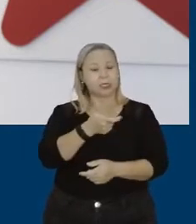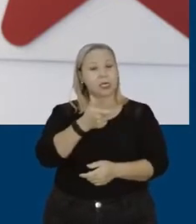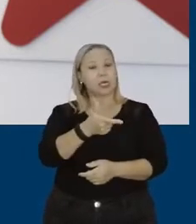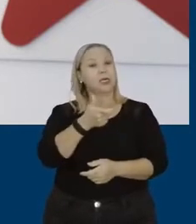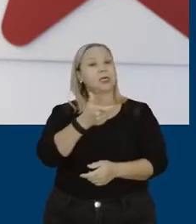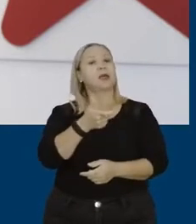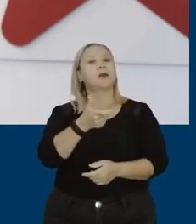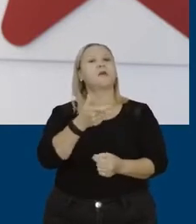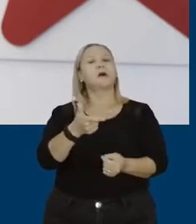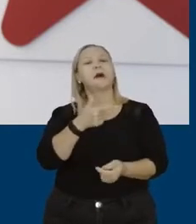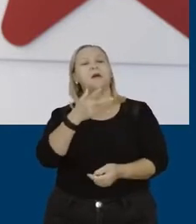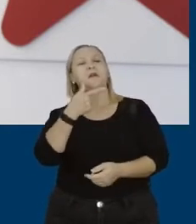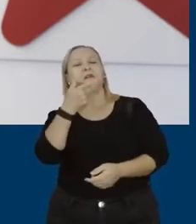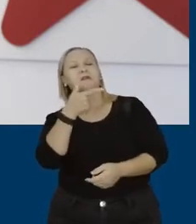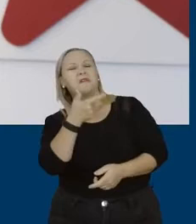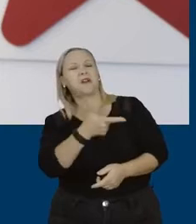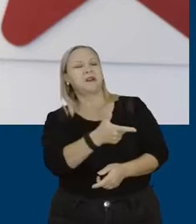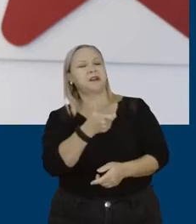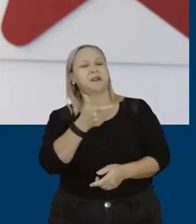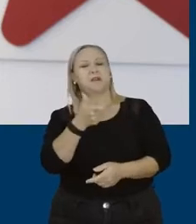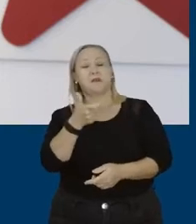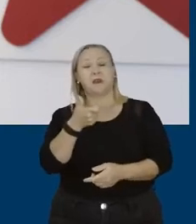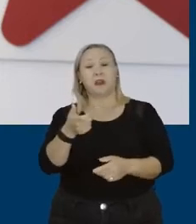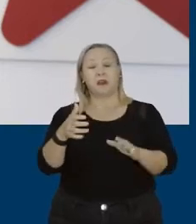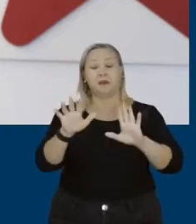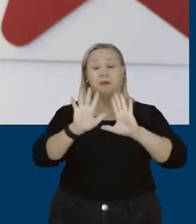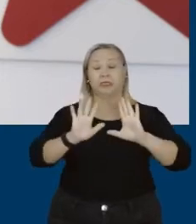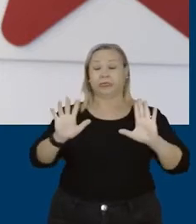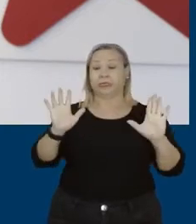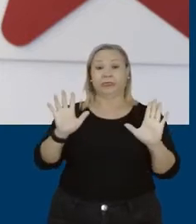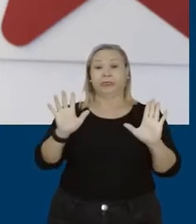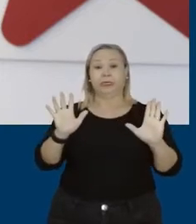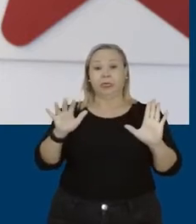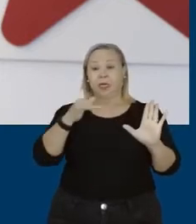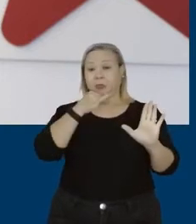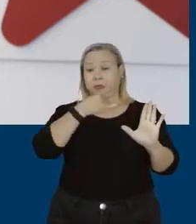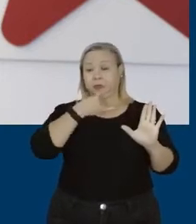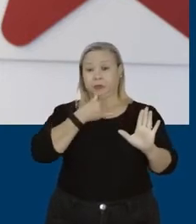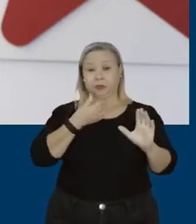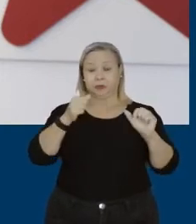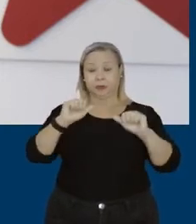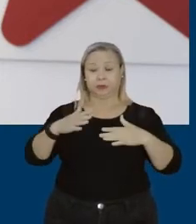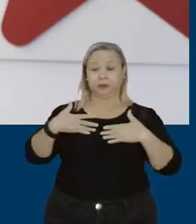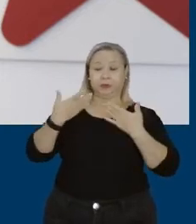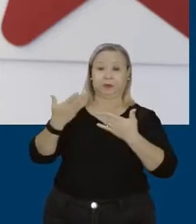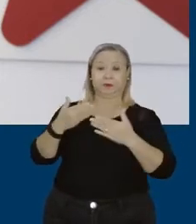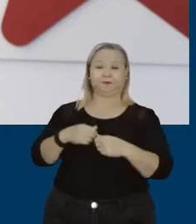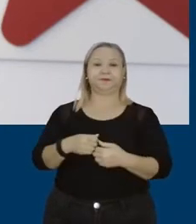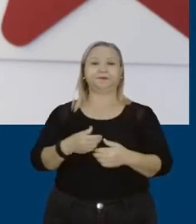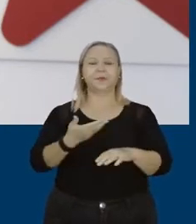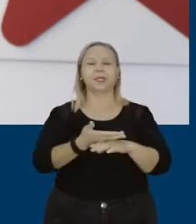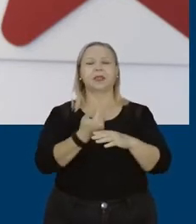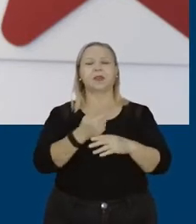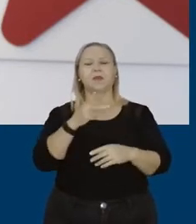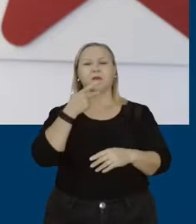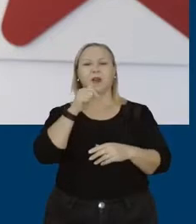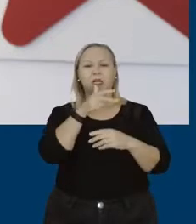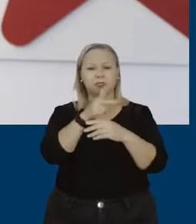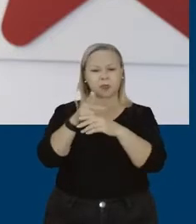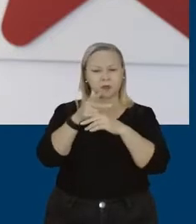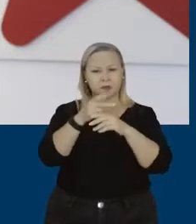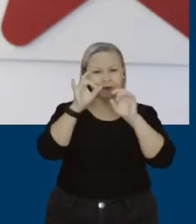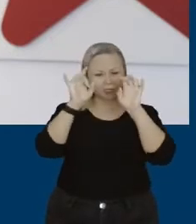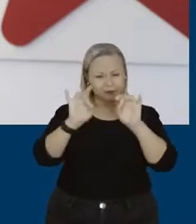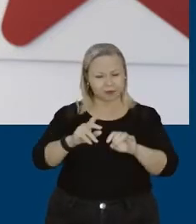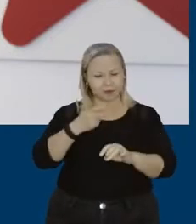ele falava. Enfim, foi uma cena realmente chocante. Antes de ouvir o senhor sobre esse tema e sobre esse vídeo especificamente, eu